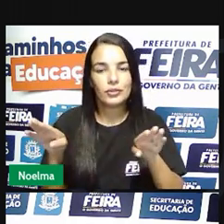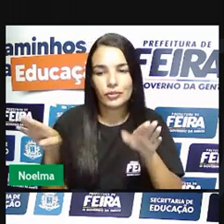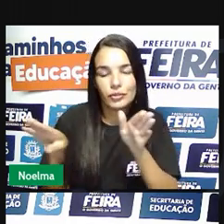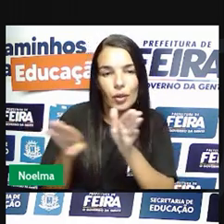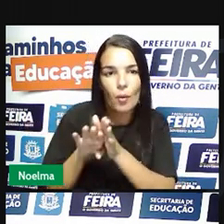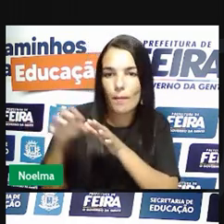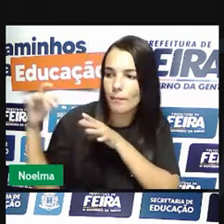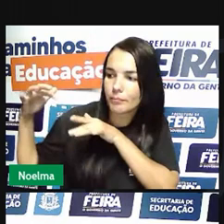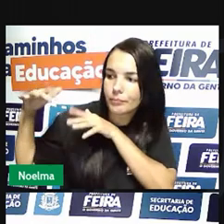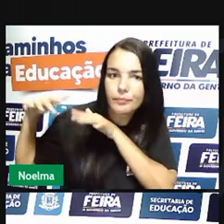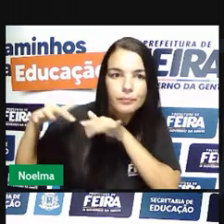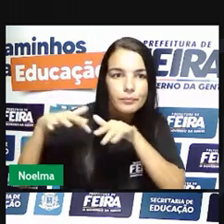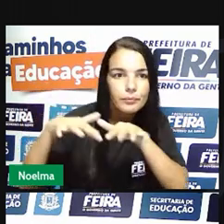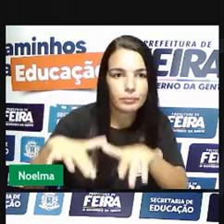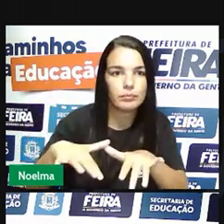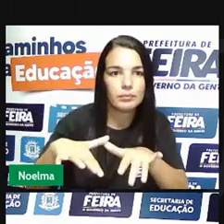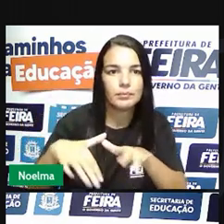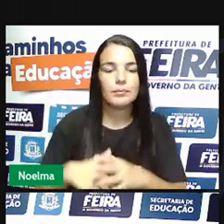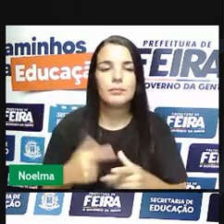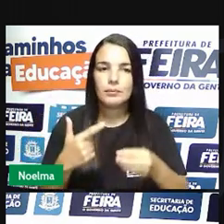e imigrações.